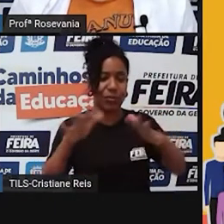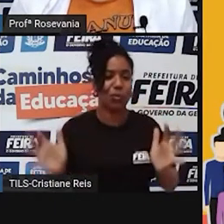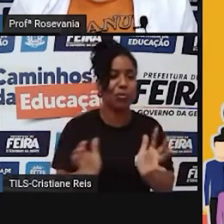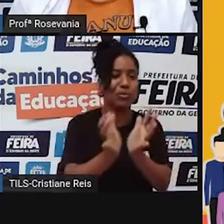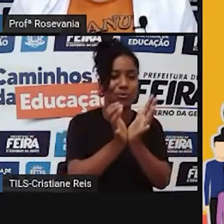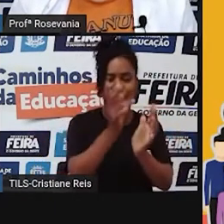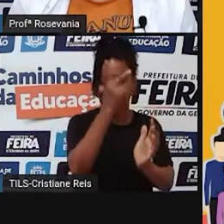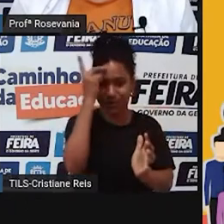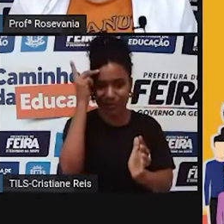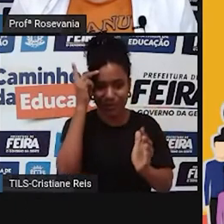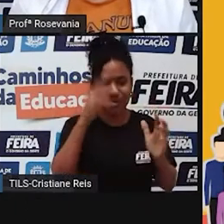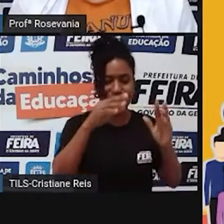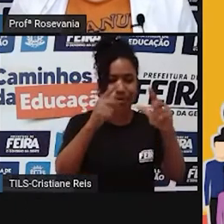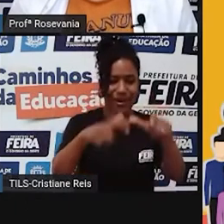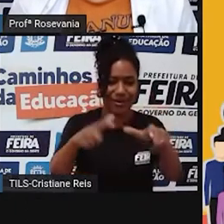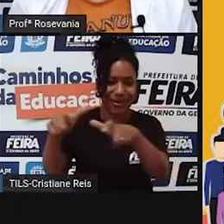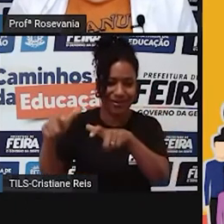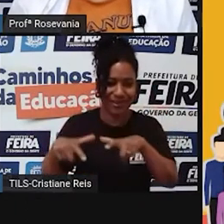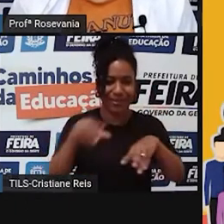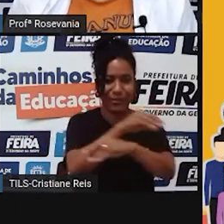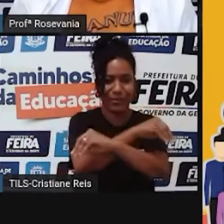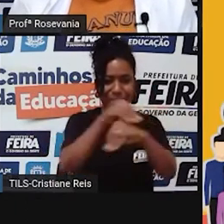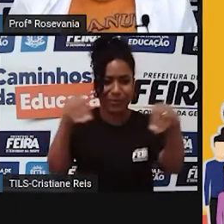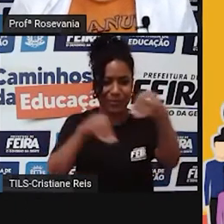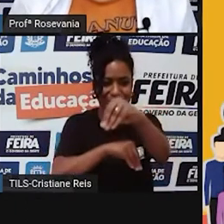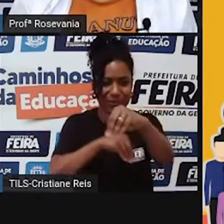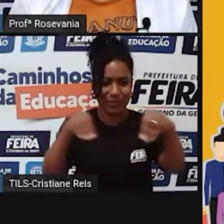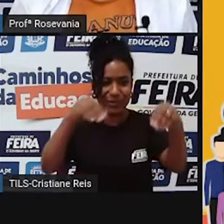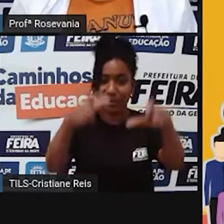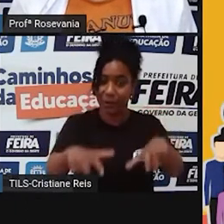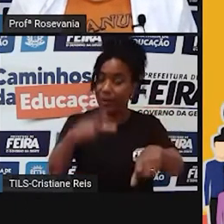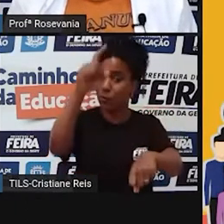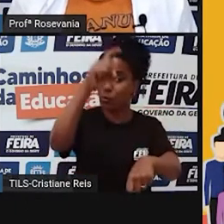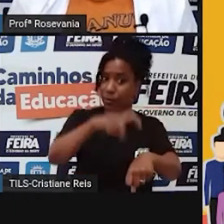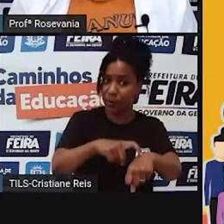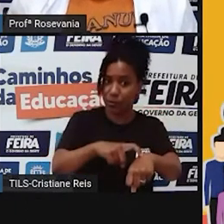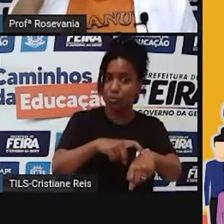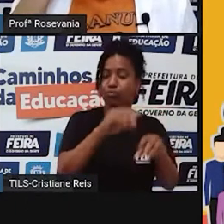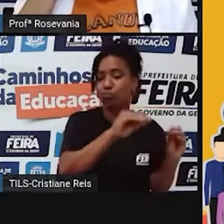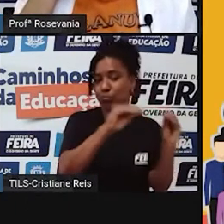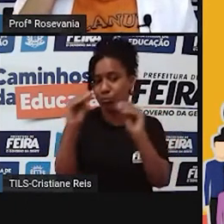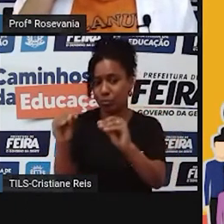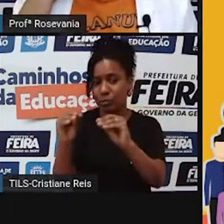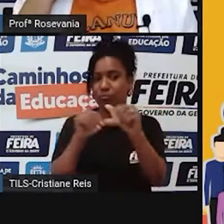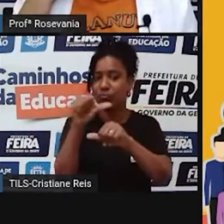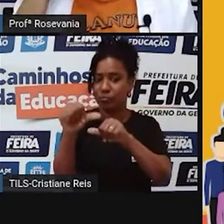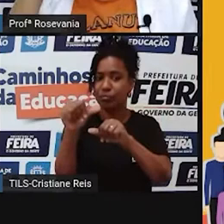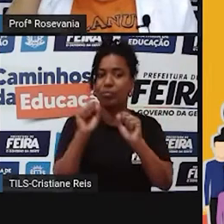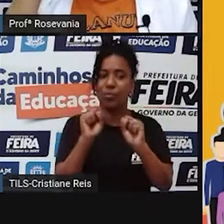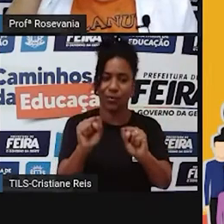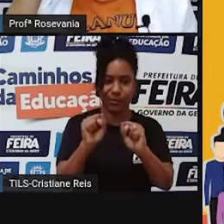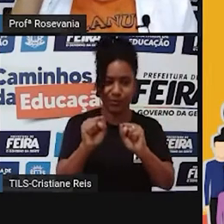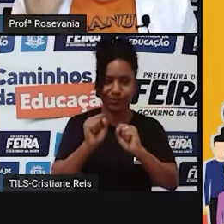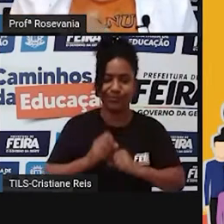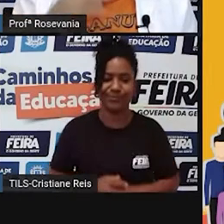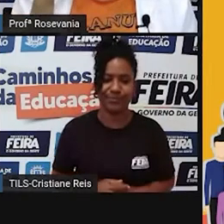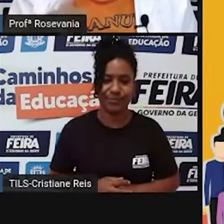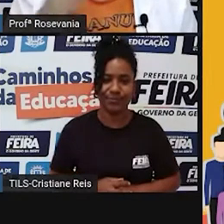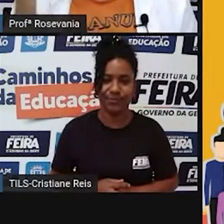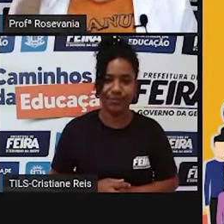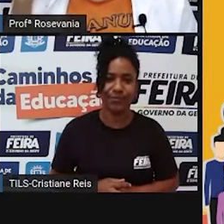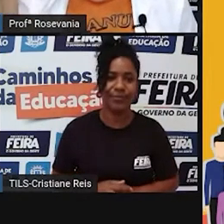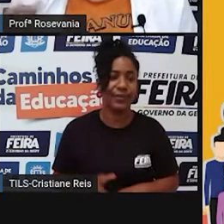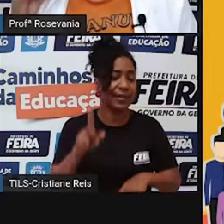pessoas que habitam um determinado lugar em um determinado tempo, né? E esse determinado tempo vai também